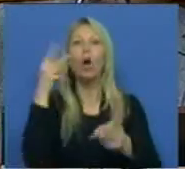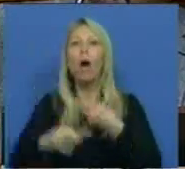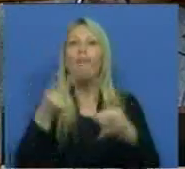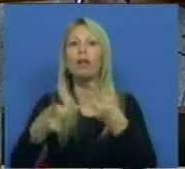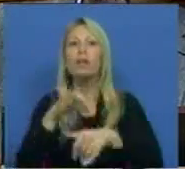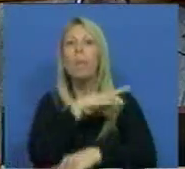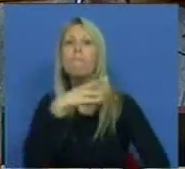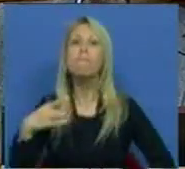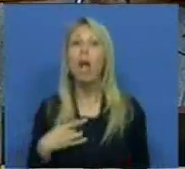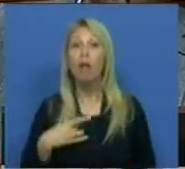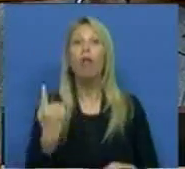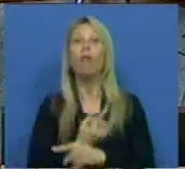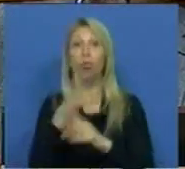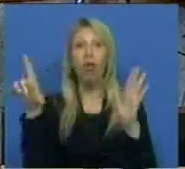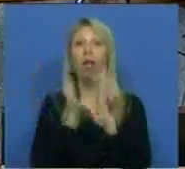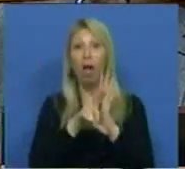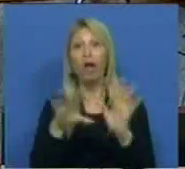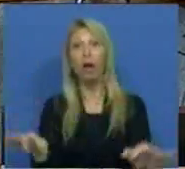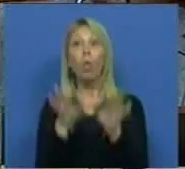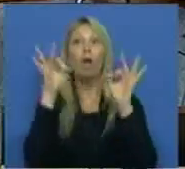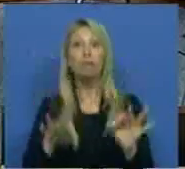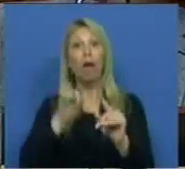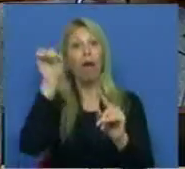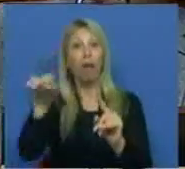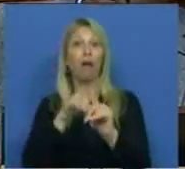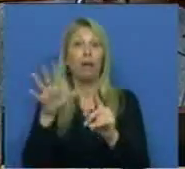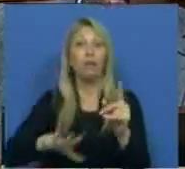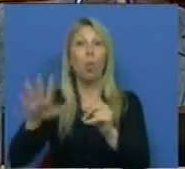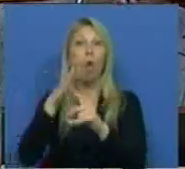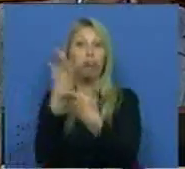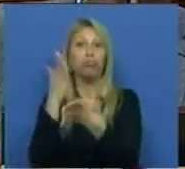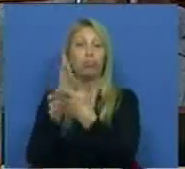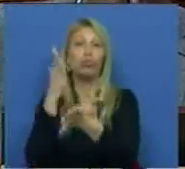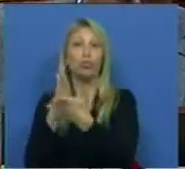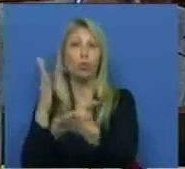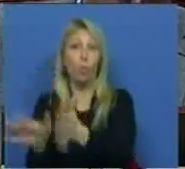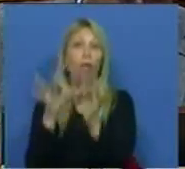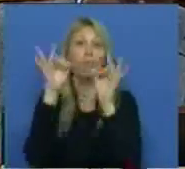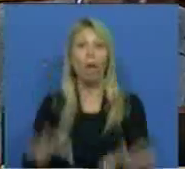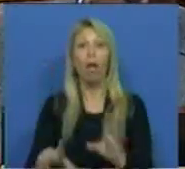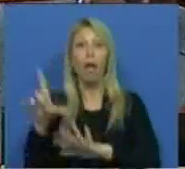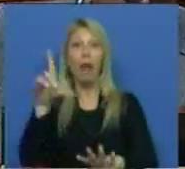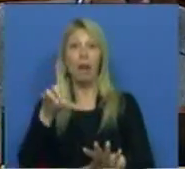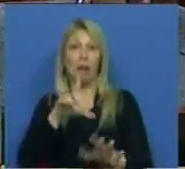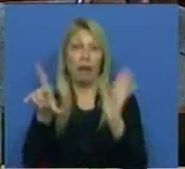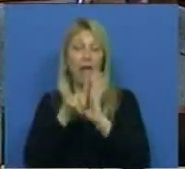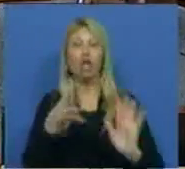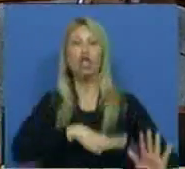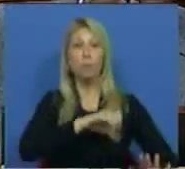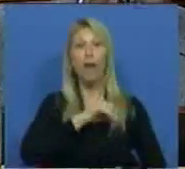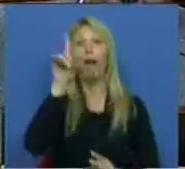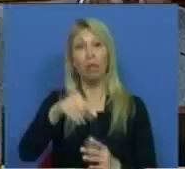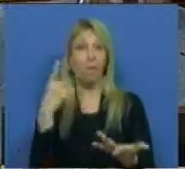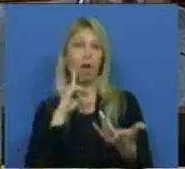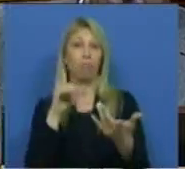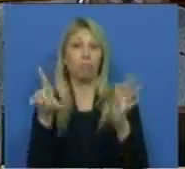e remete para os standards of care de Harry Benjamin como a lei espanhola e como as outras leis internacionais. Lamenta o Presidente